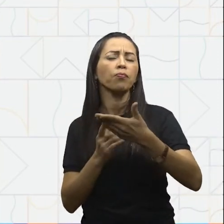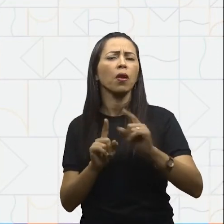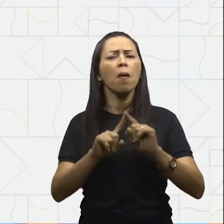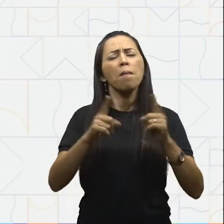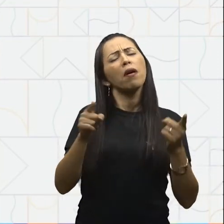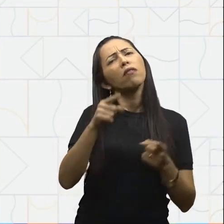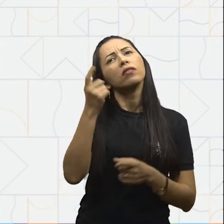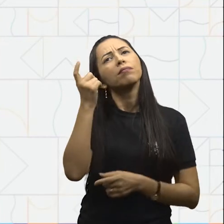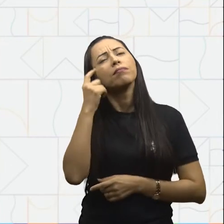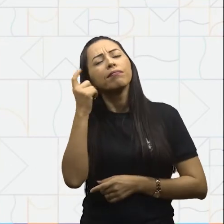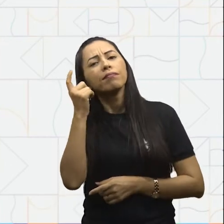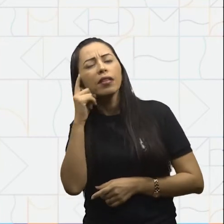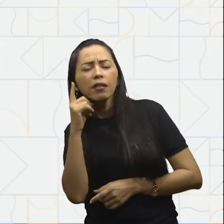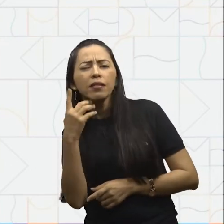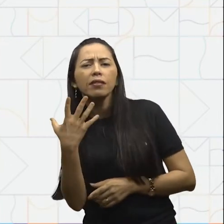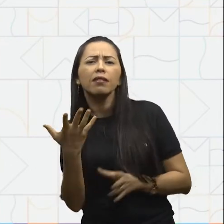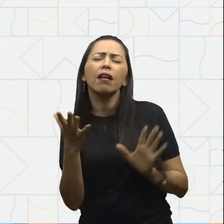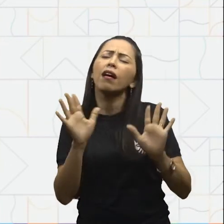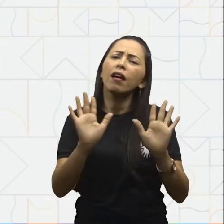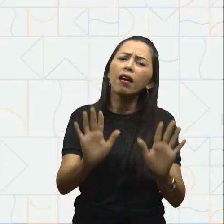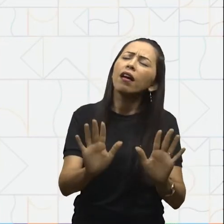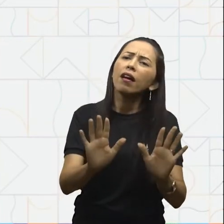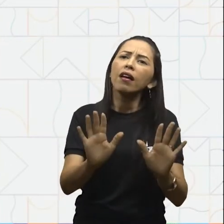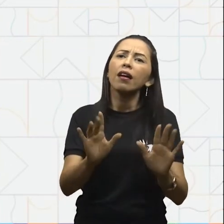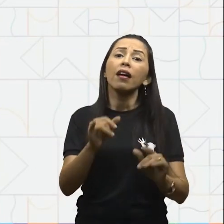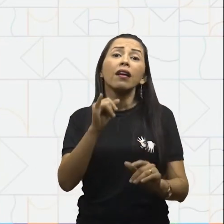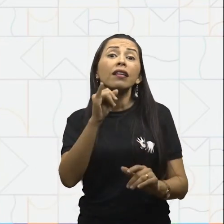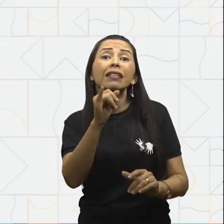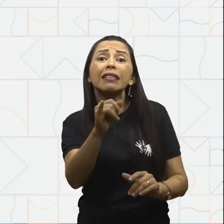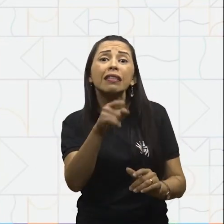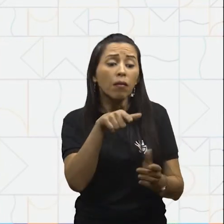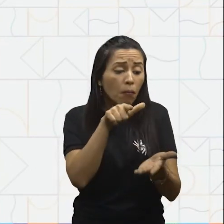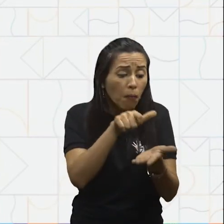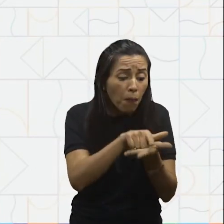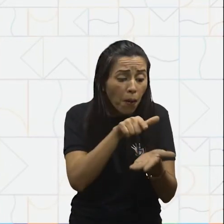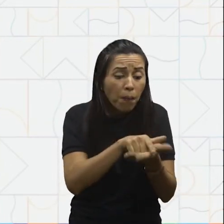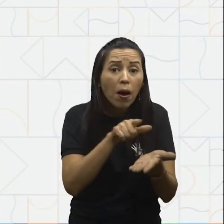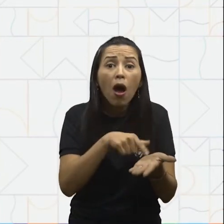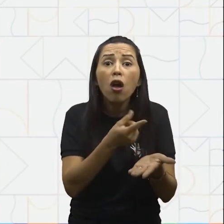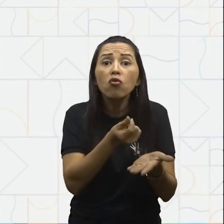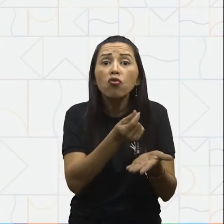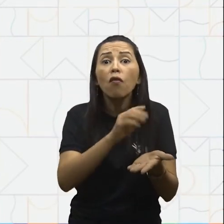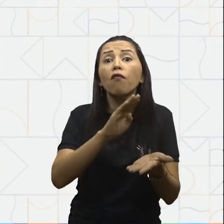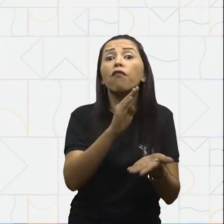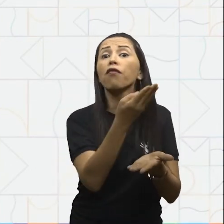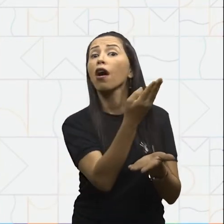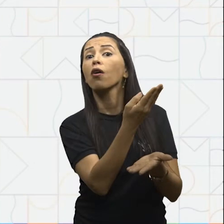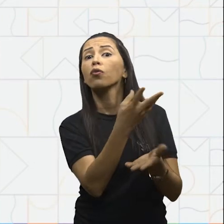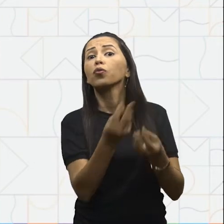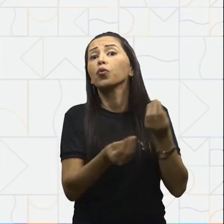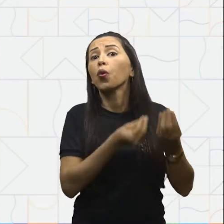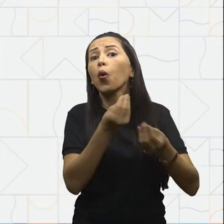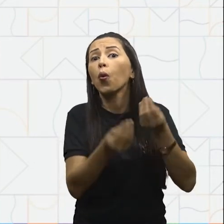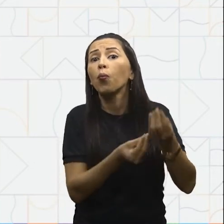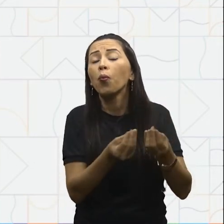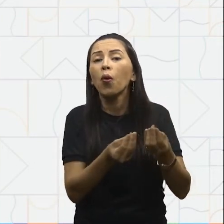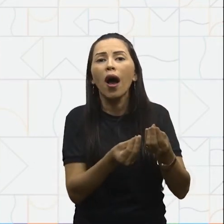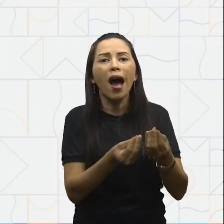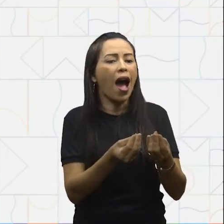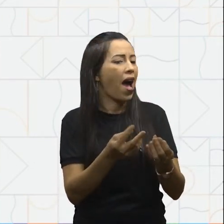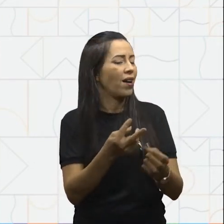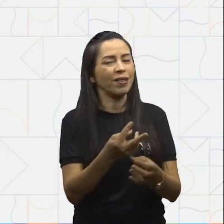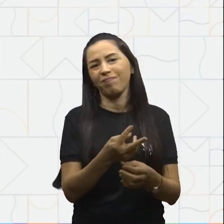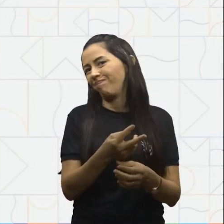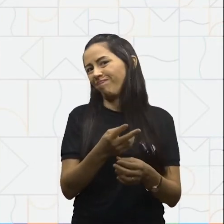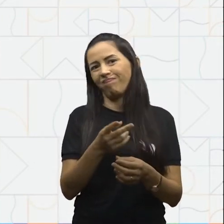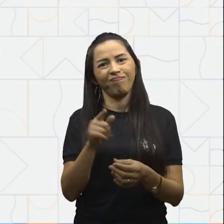pensando, professora, e se a cédula for falsificada? Aí não dá para fazer isso,